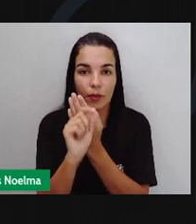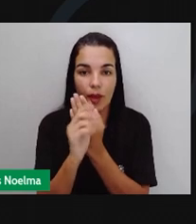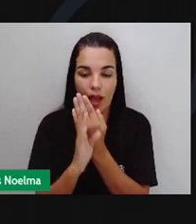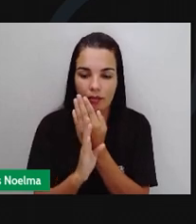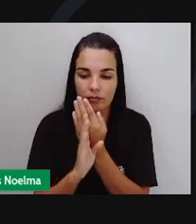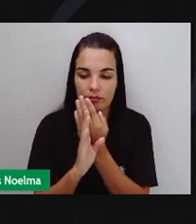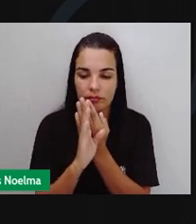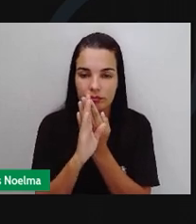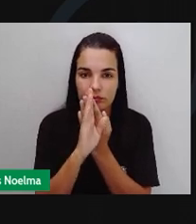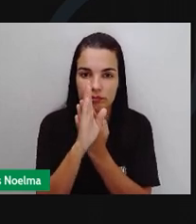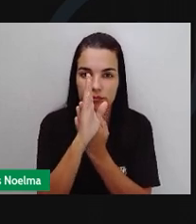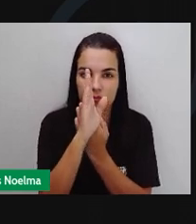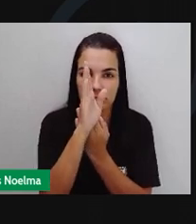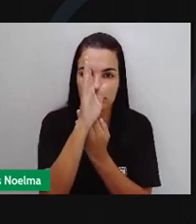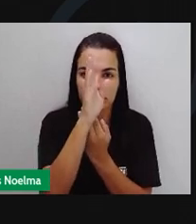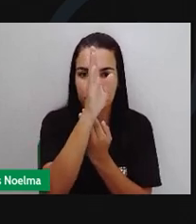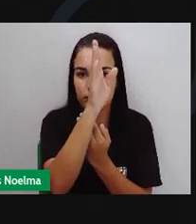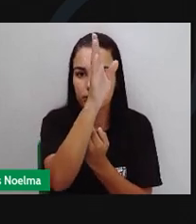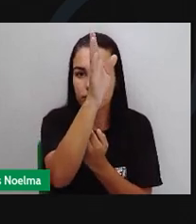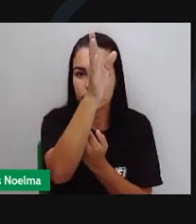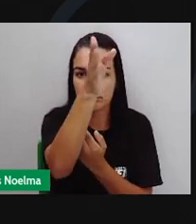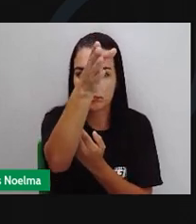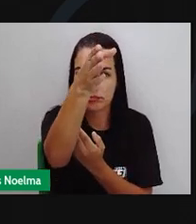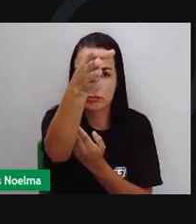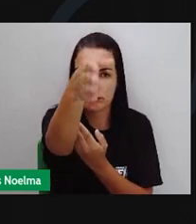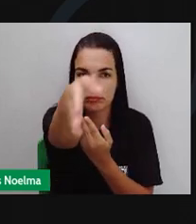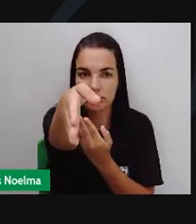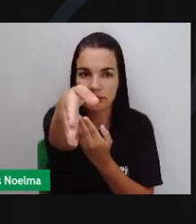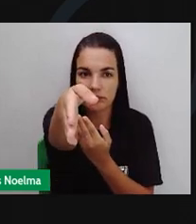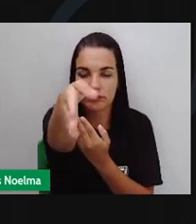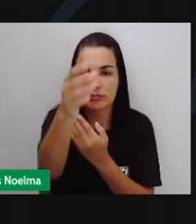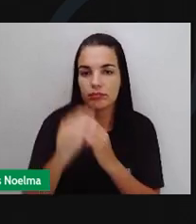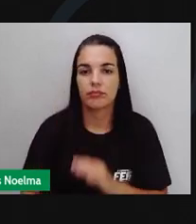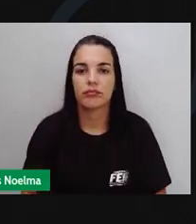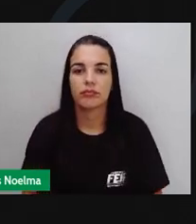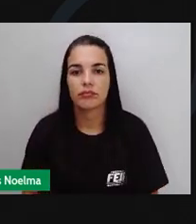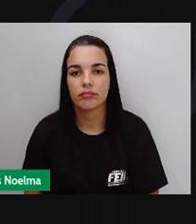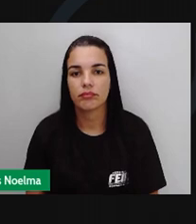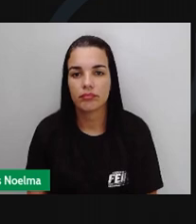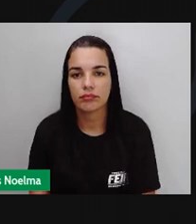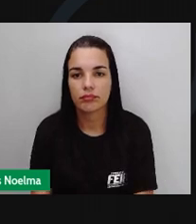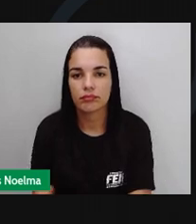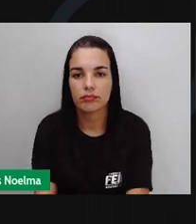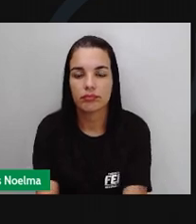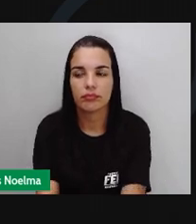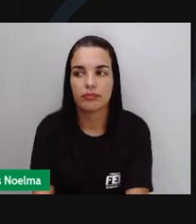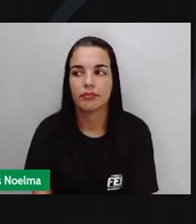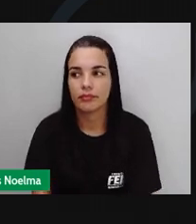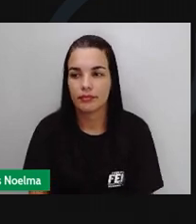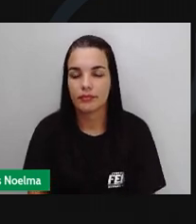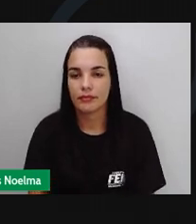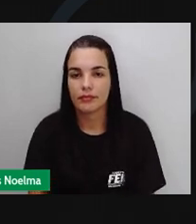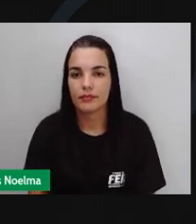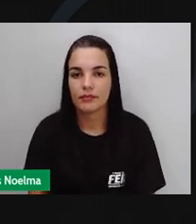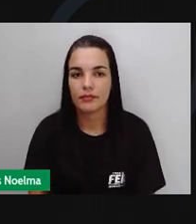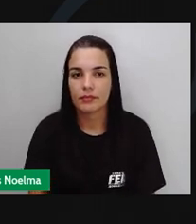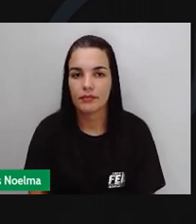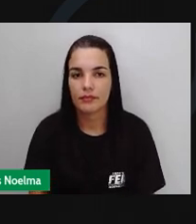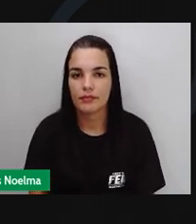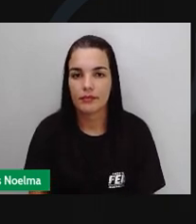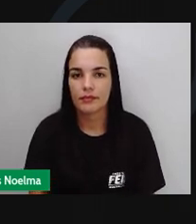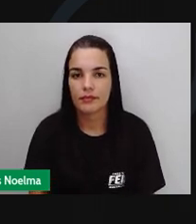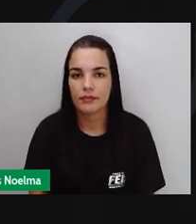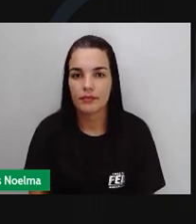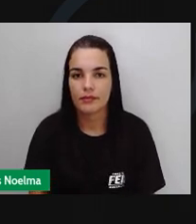virar para a esquerda, que nada mais é do que o para cima se você estiver pegando o mapa